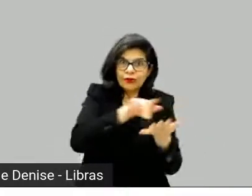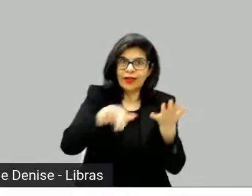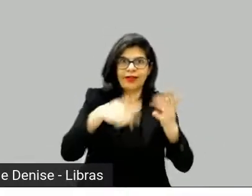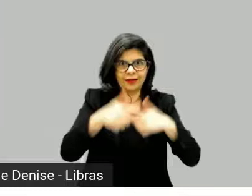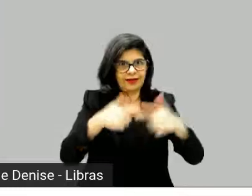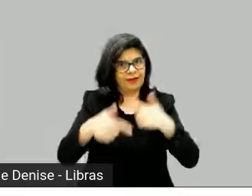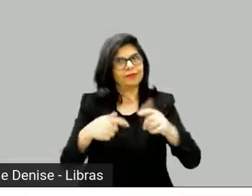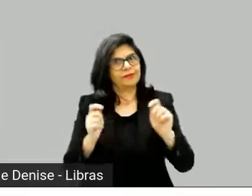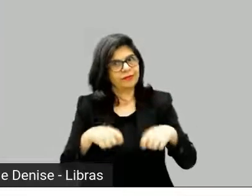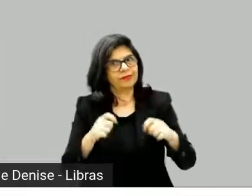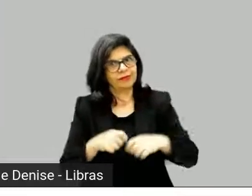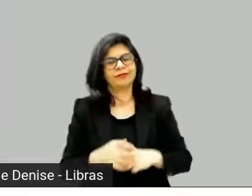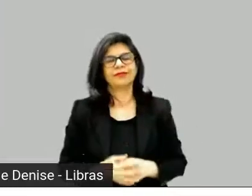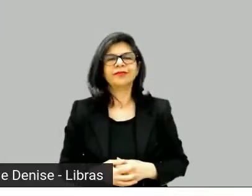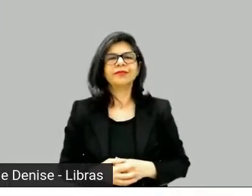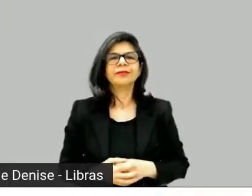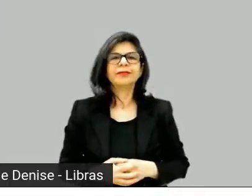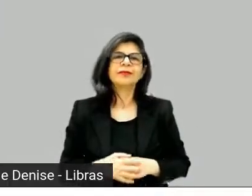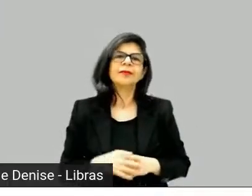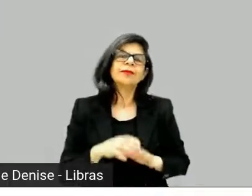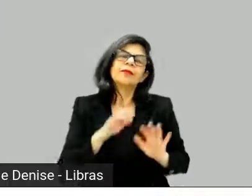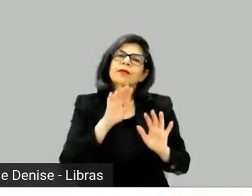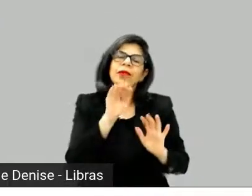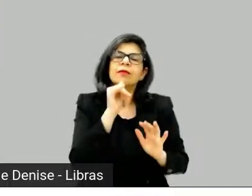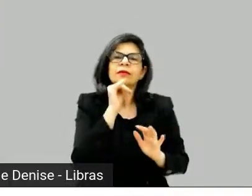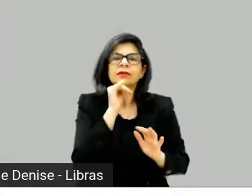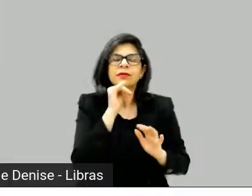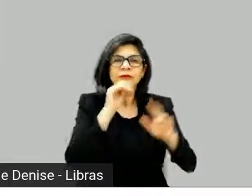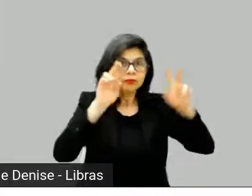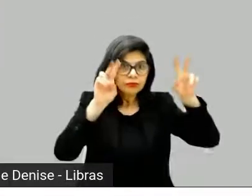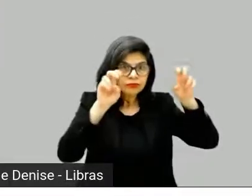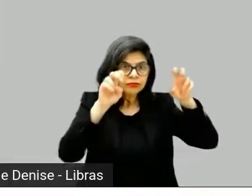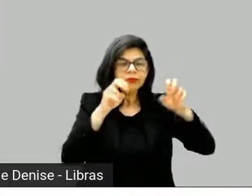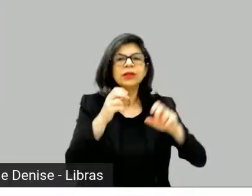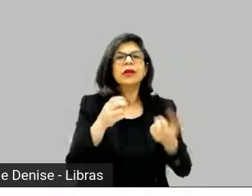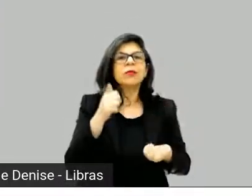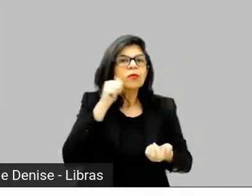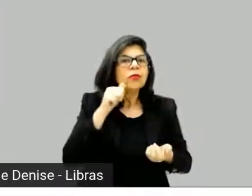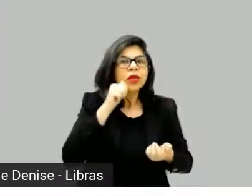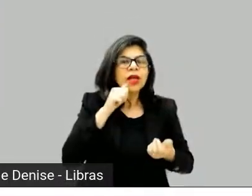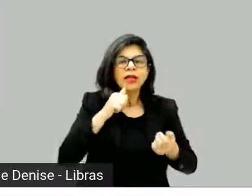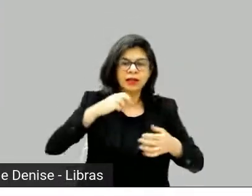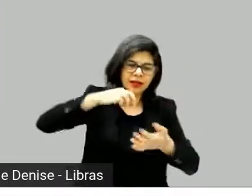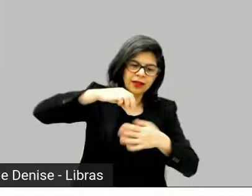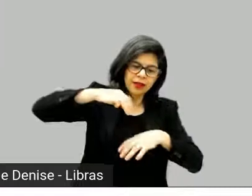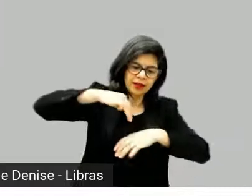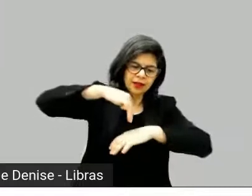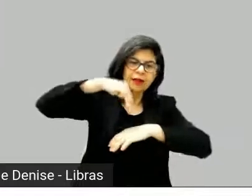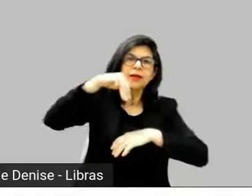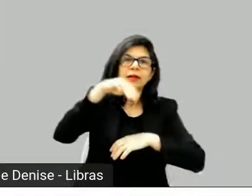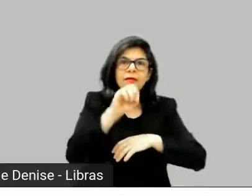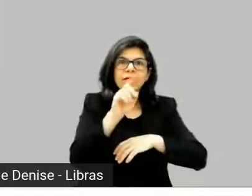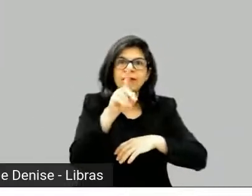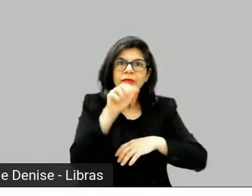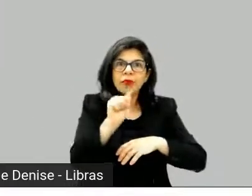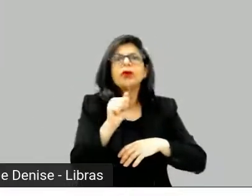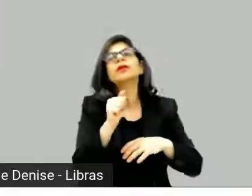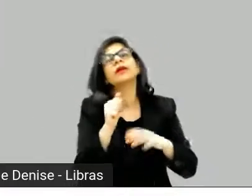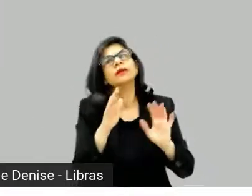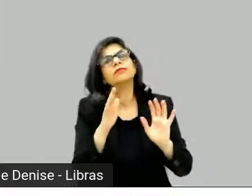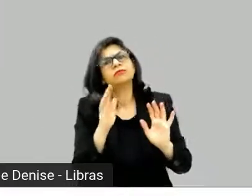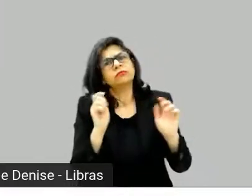eu fazia uma parte dessa função e outra parte era feita pelo João Daniel, uma parte maior, porque ele era o diretor-geral.